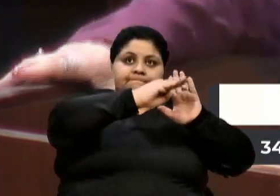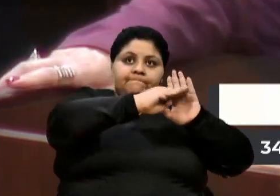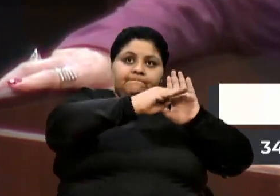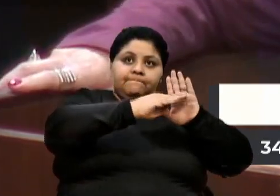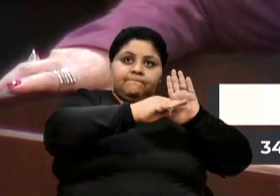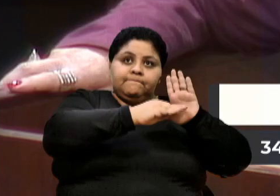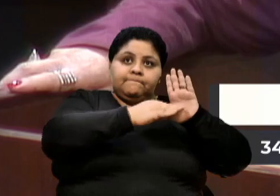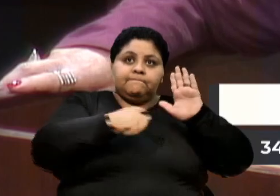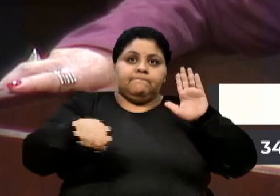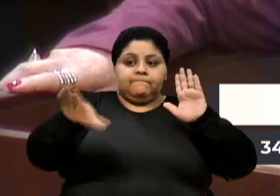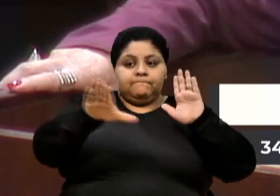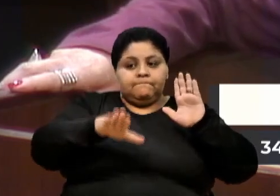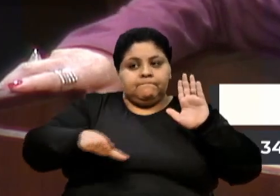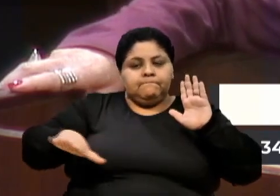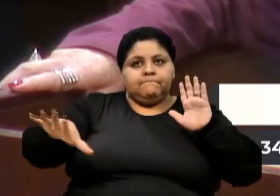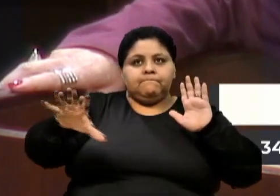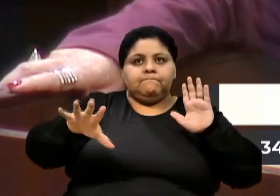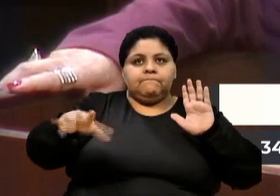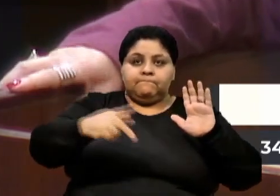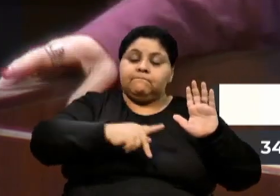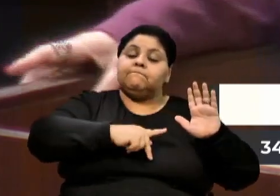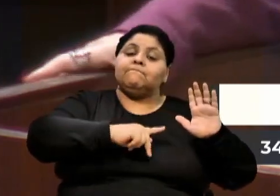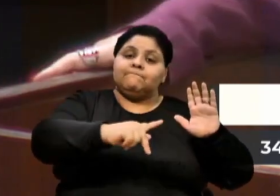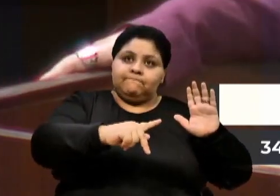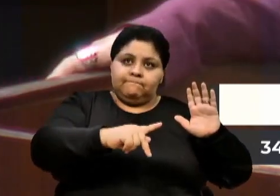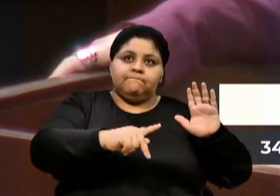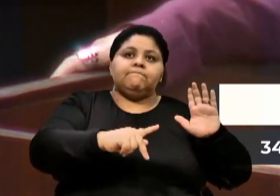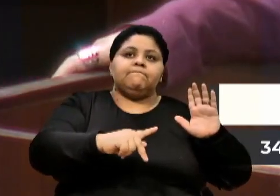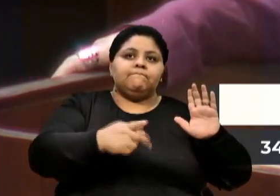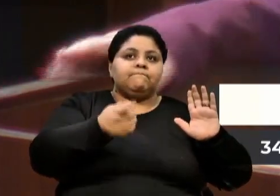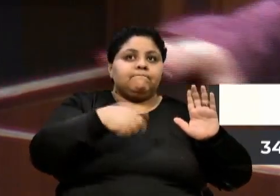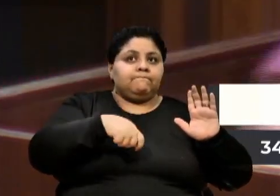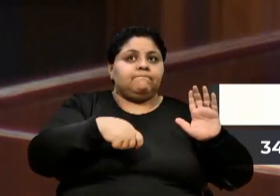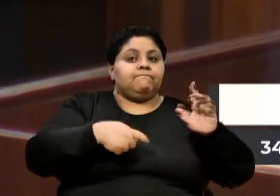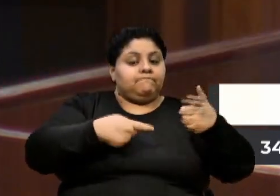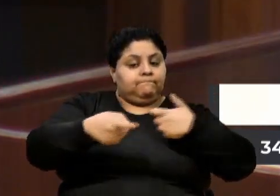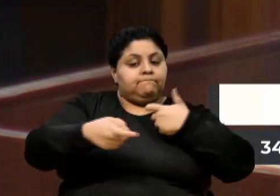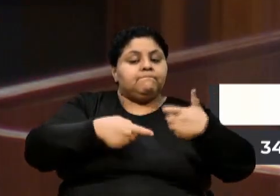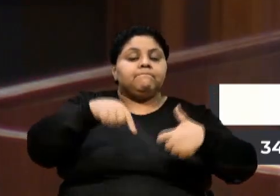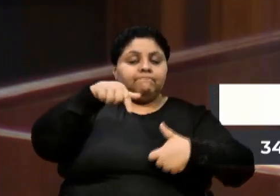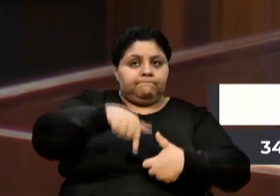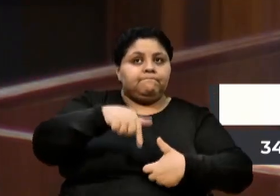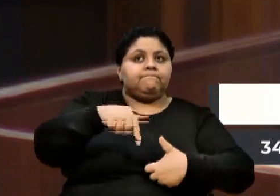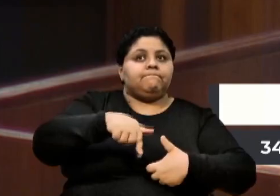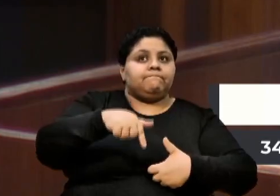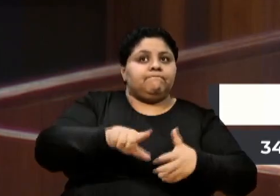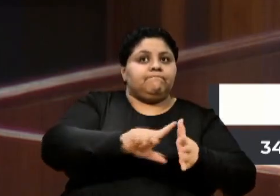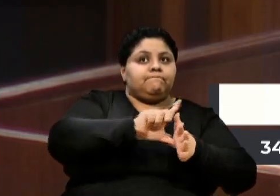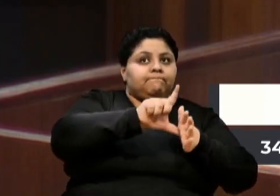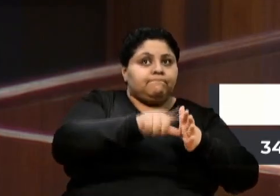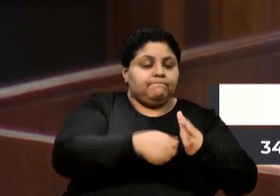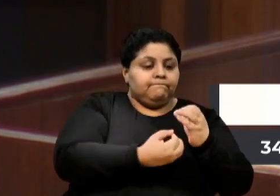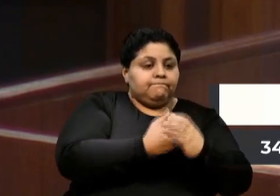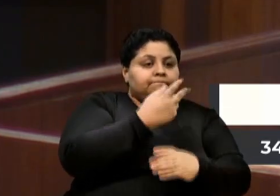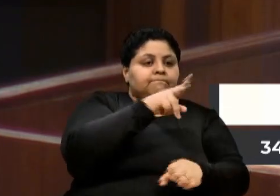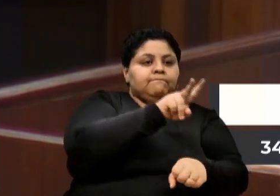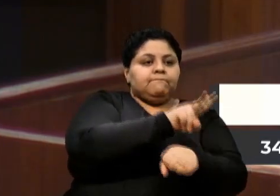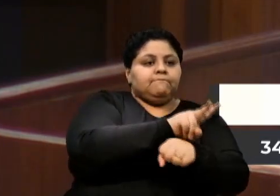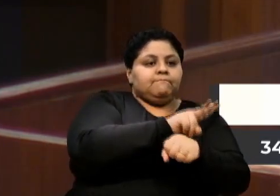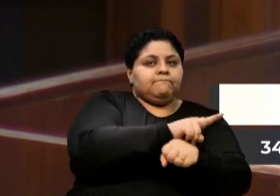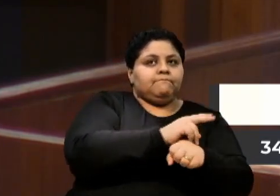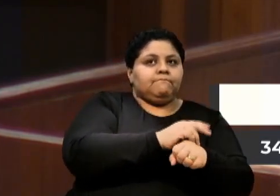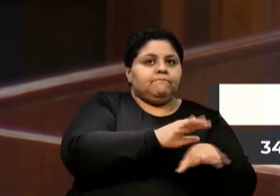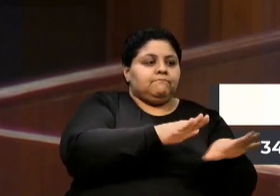órgãos, presidente, inclusive é uma coisa que nós temos que discutir aqui. Então, a ampliação de vagas no programa Jovem Aprendiz,